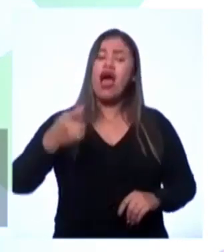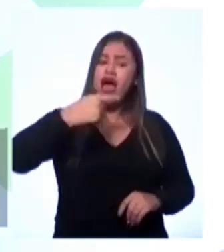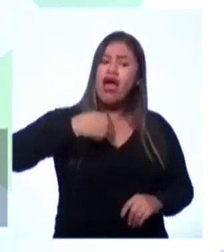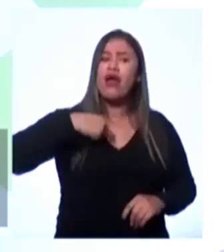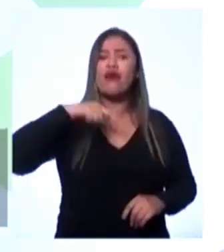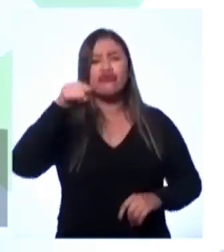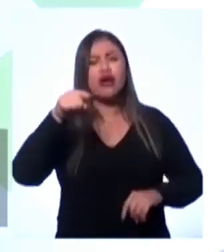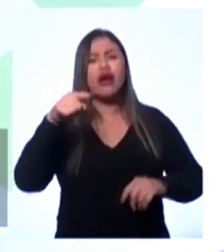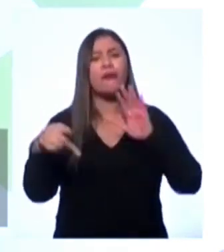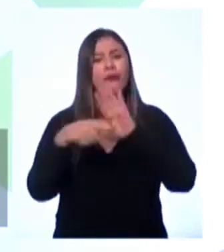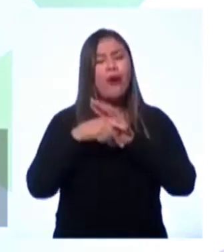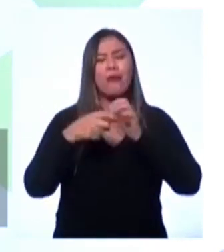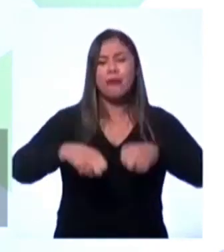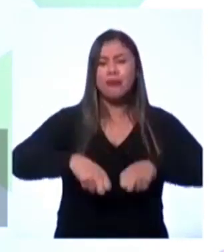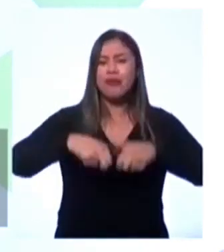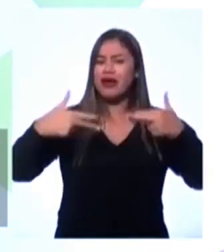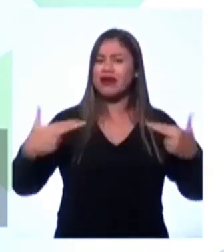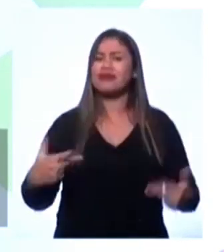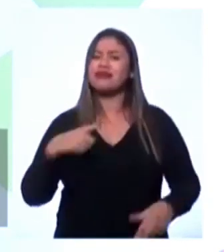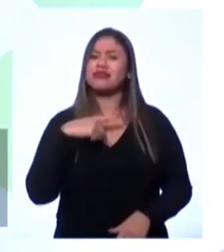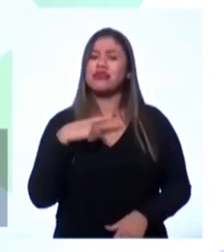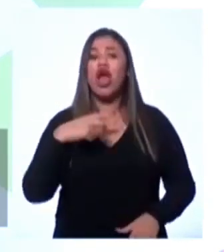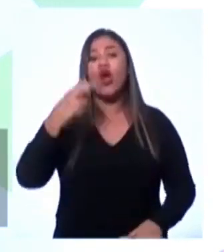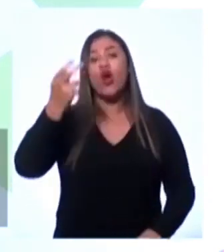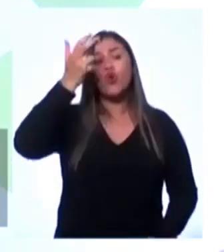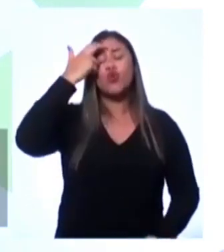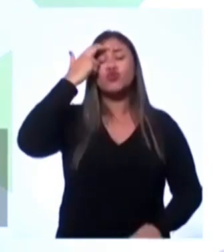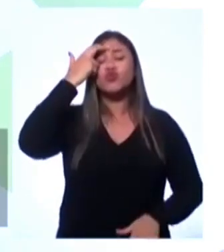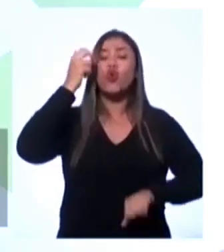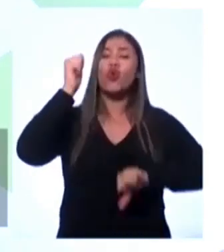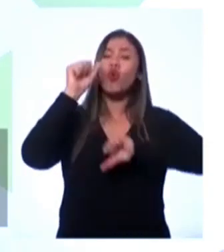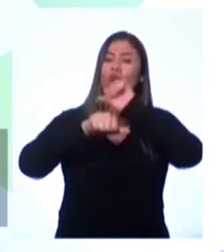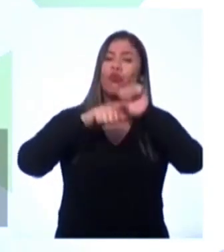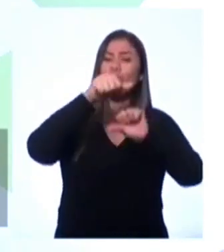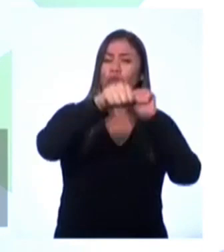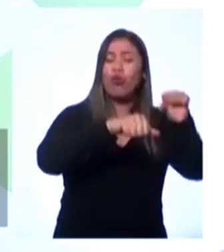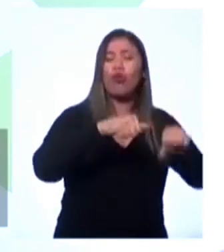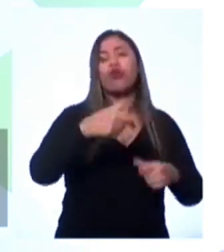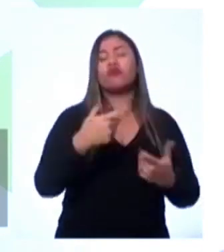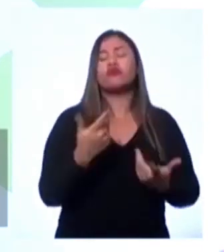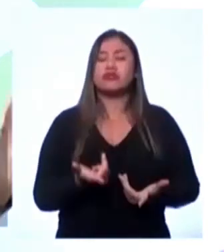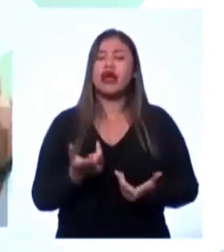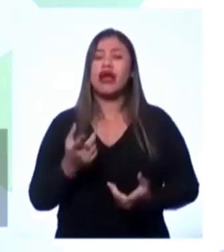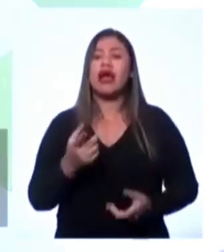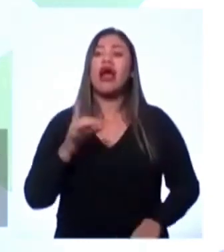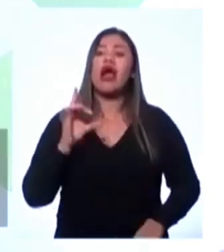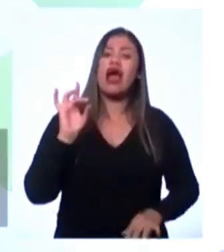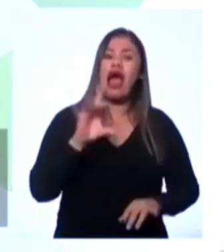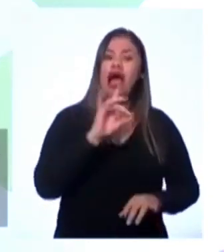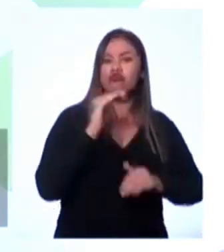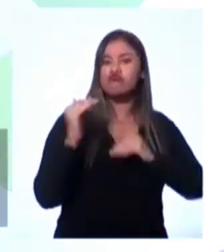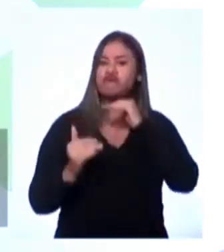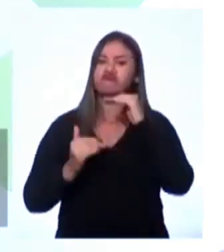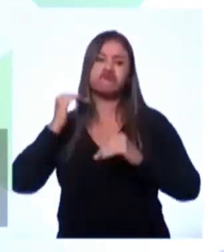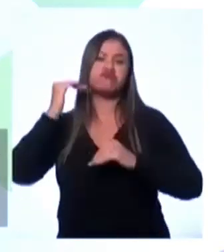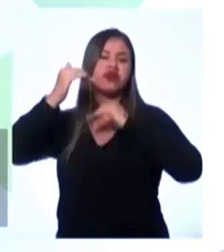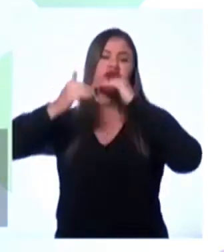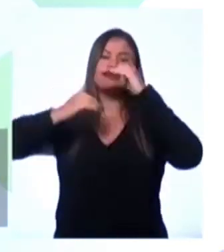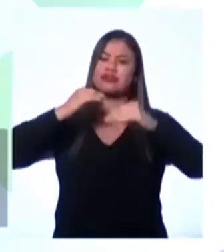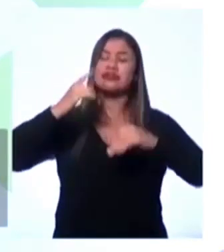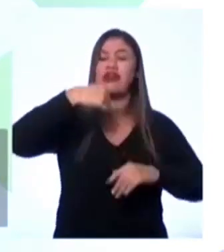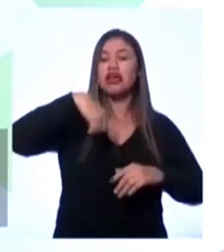vai mudando ao longo do tempo. Nós vamos evoluindo, cada um em seu tempo. E a gente vai justamente